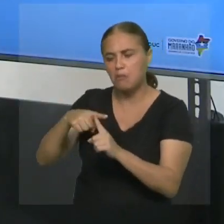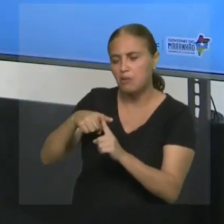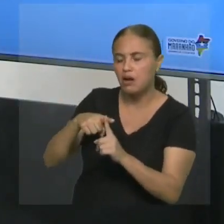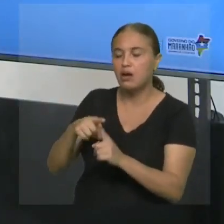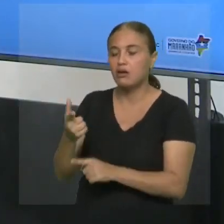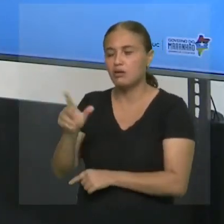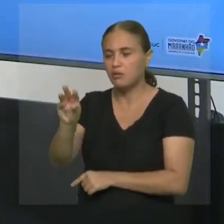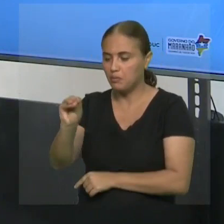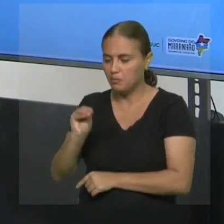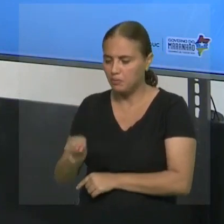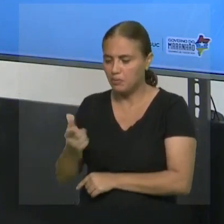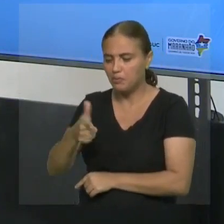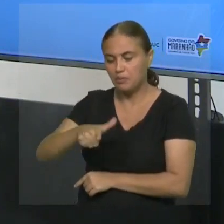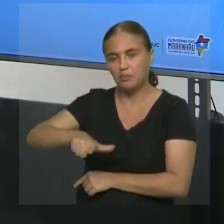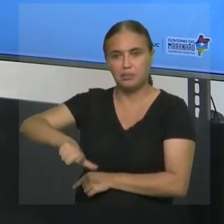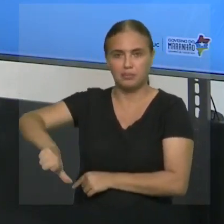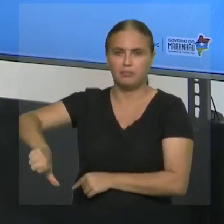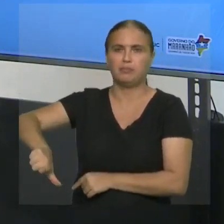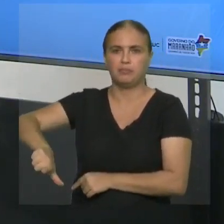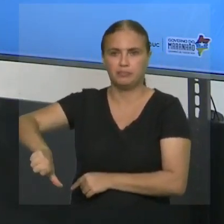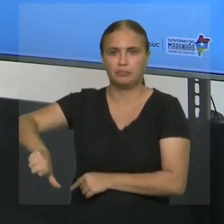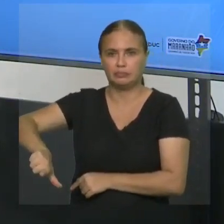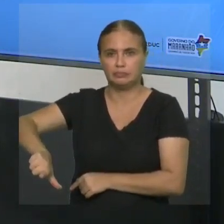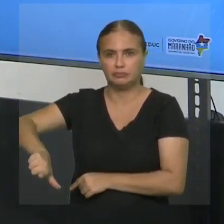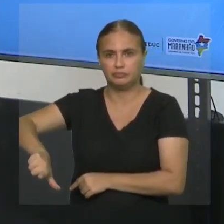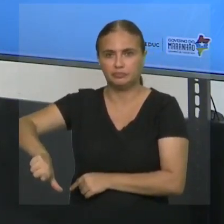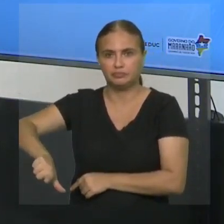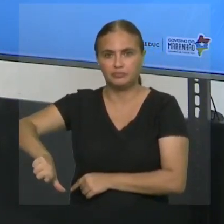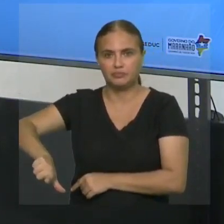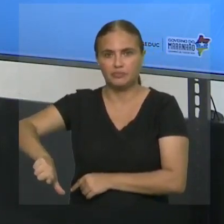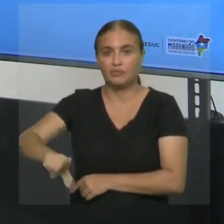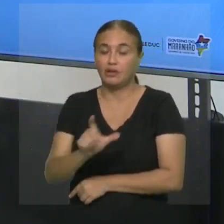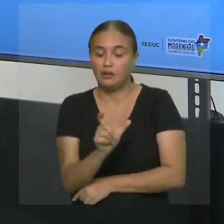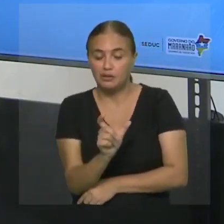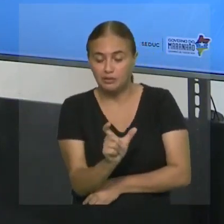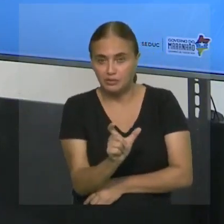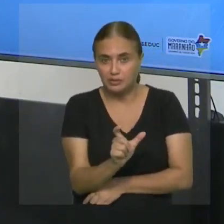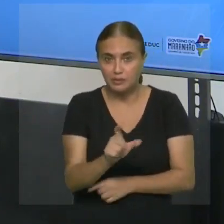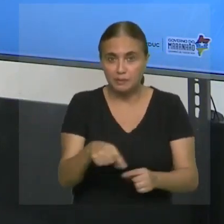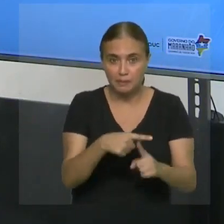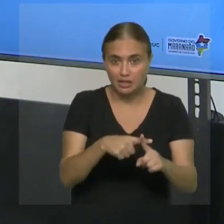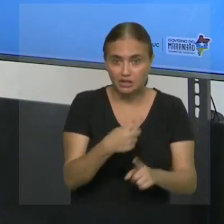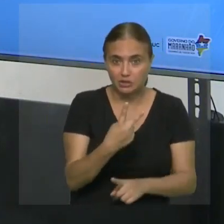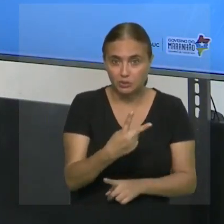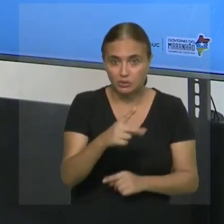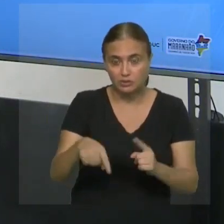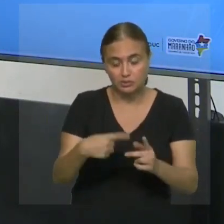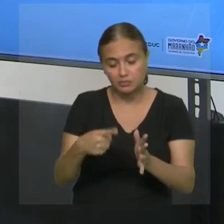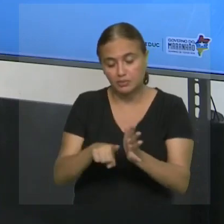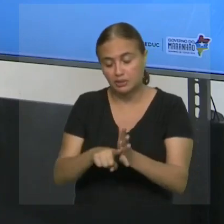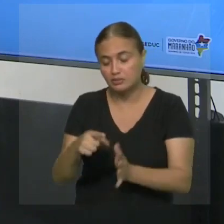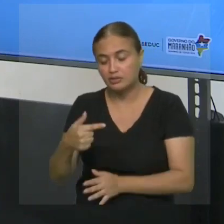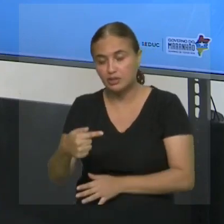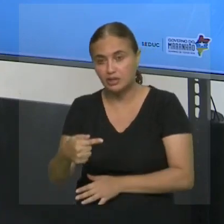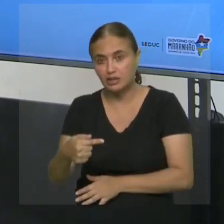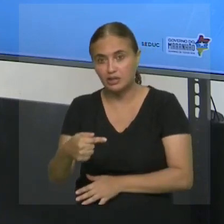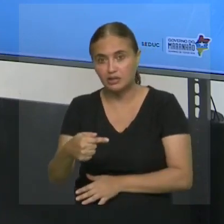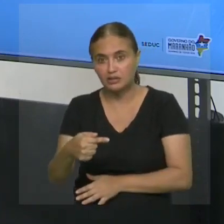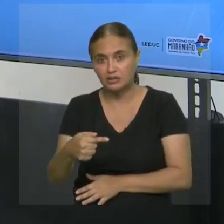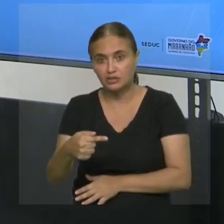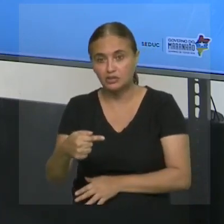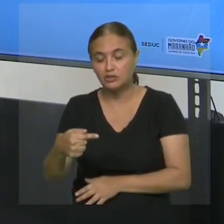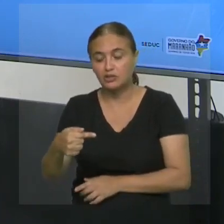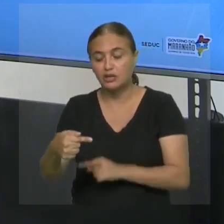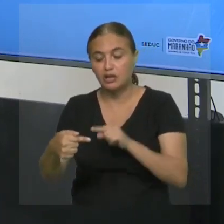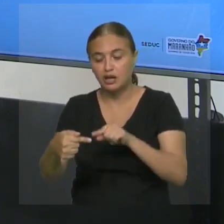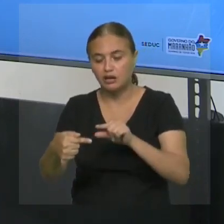Escrevo novamente. Agora, vou novamente aqui, fazendo 2 a 2. Mais 2, mais menos 7. Sinal do maior,